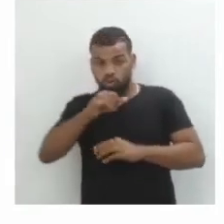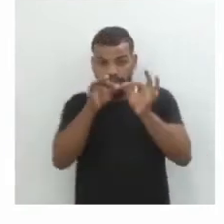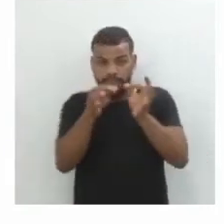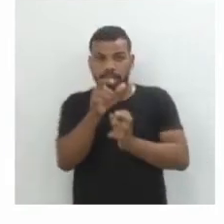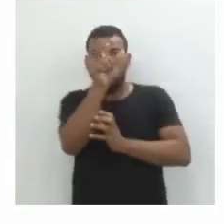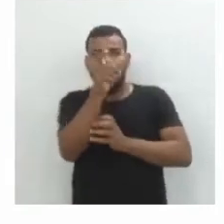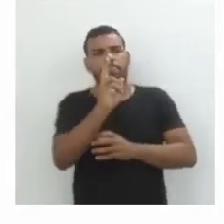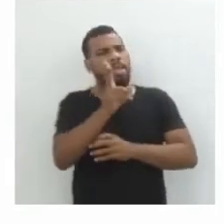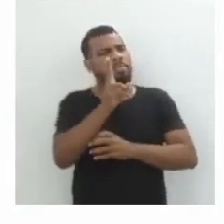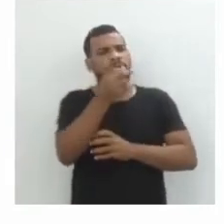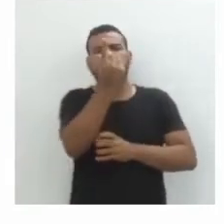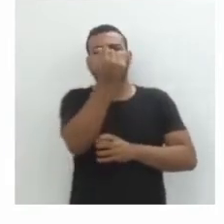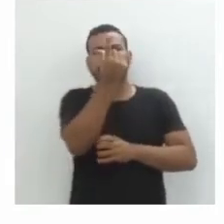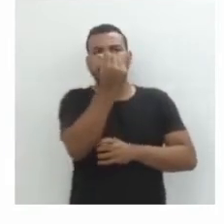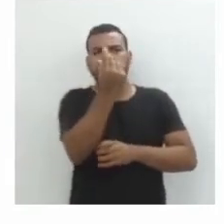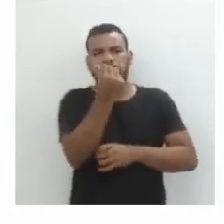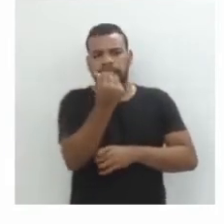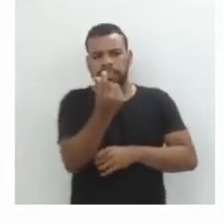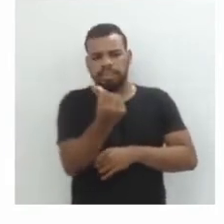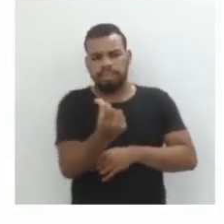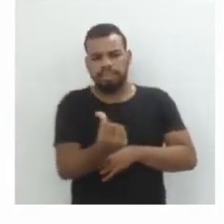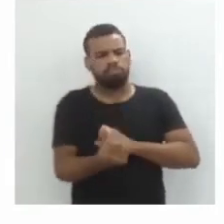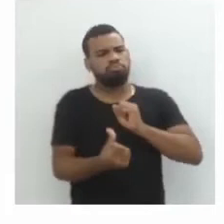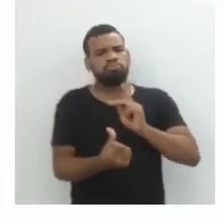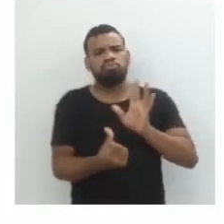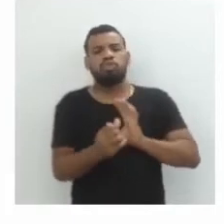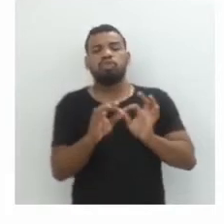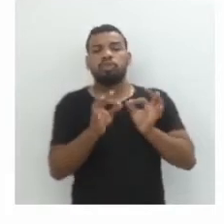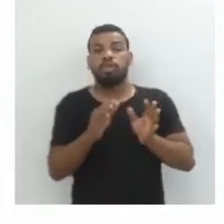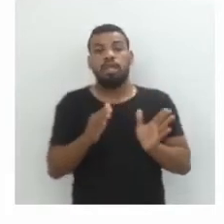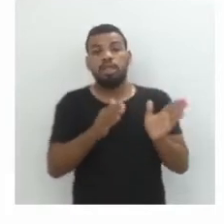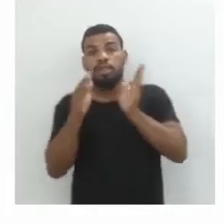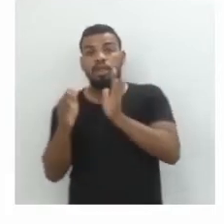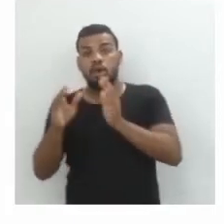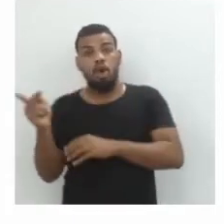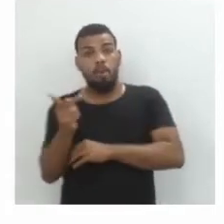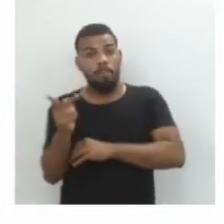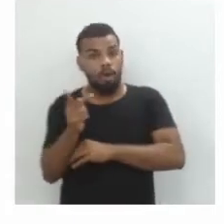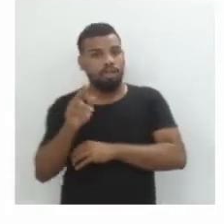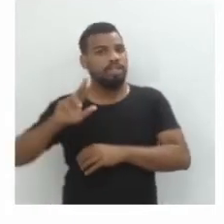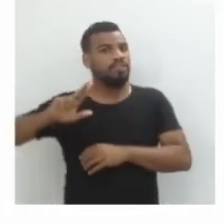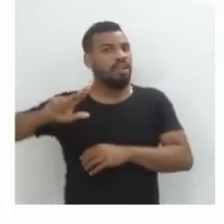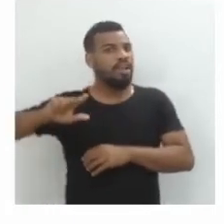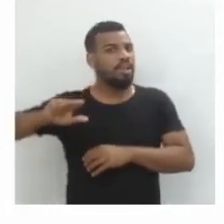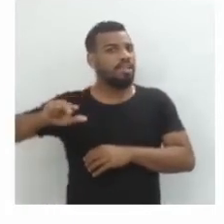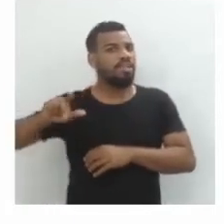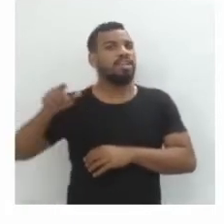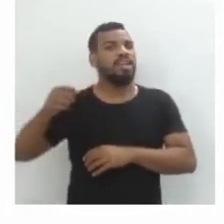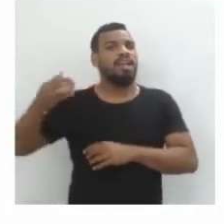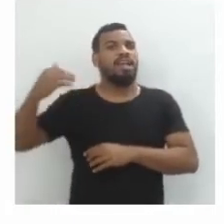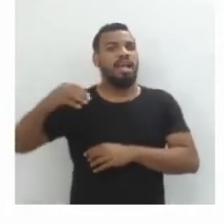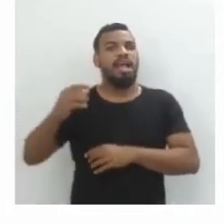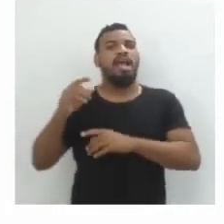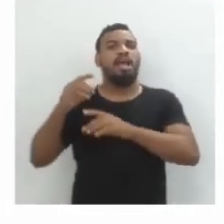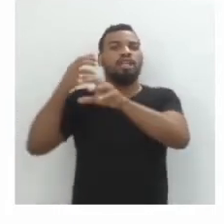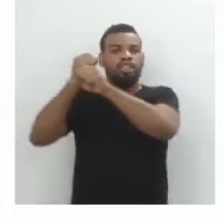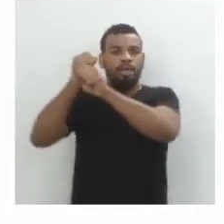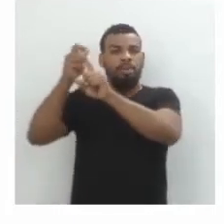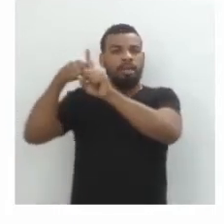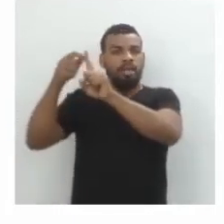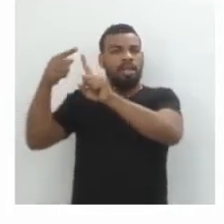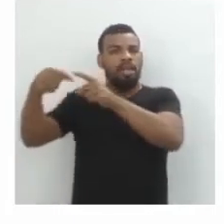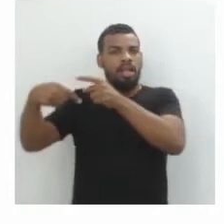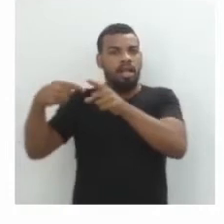que há esse aumento quando a gente está trabalhando com juros compostos. E aí, quando a gente está trabalhando com